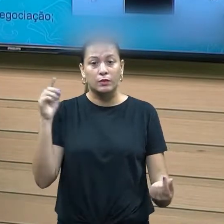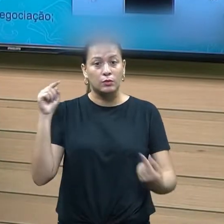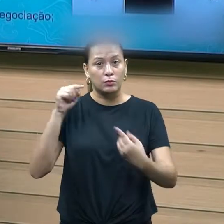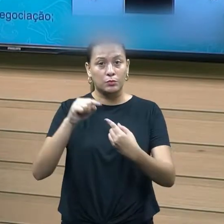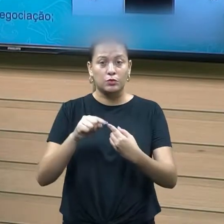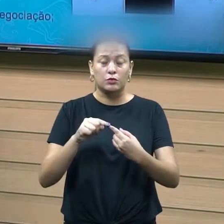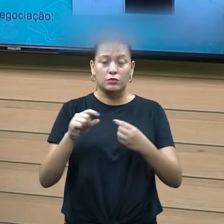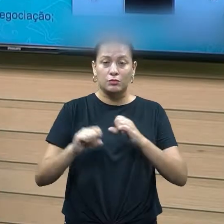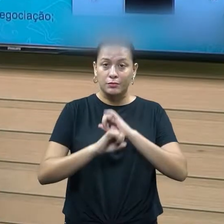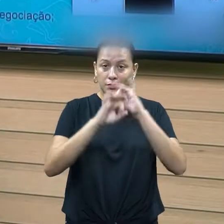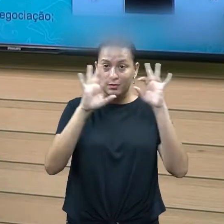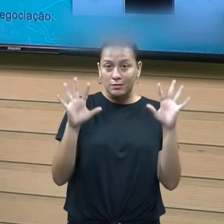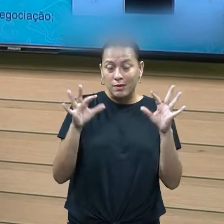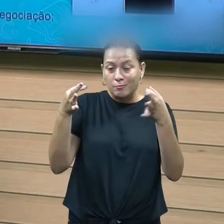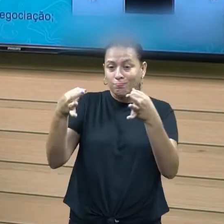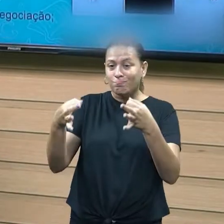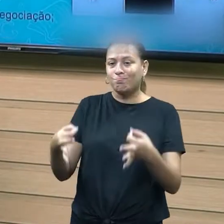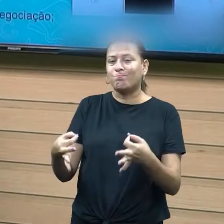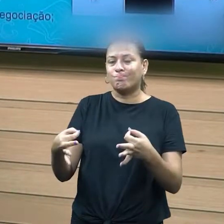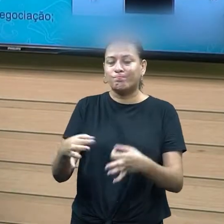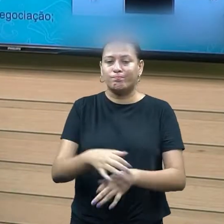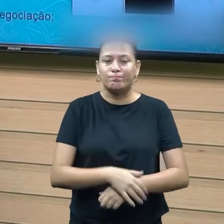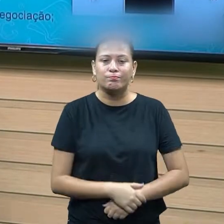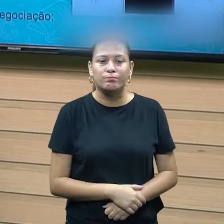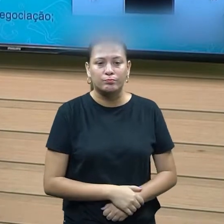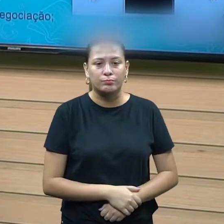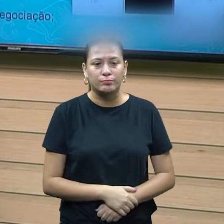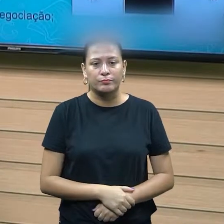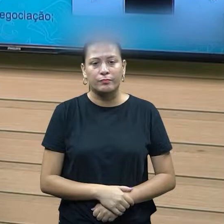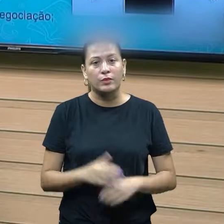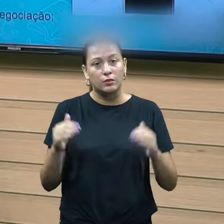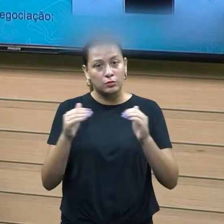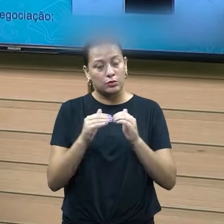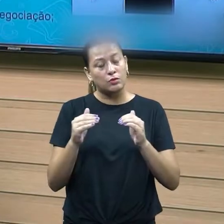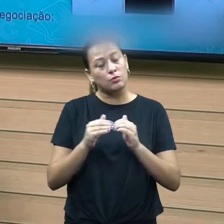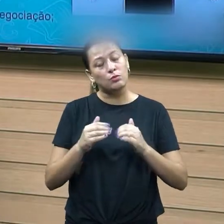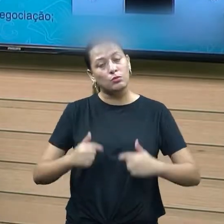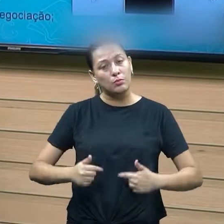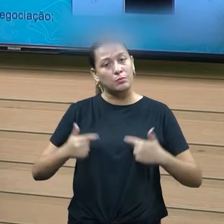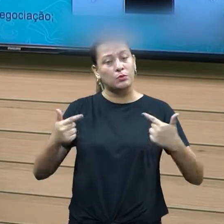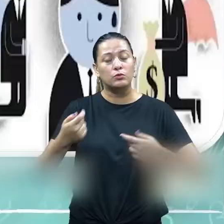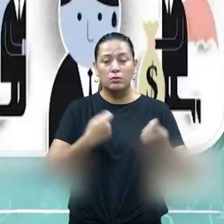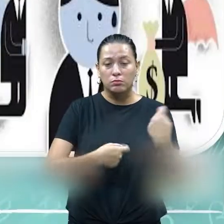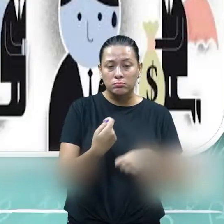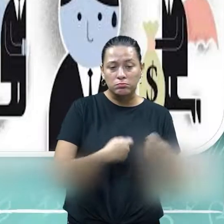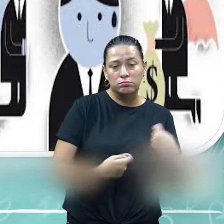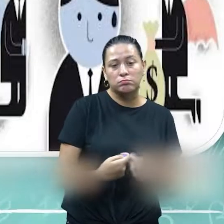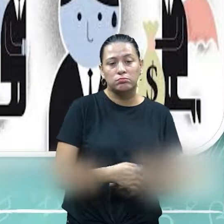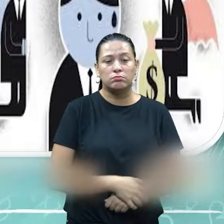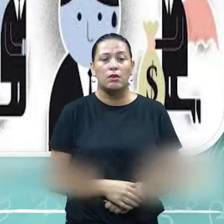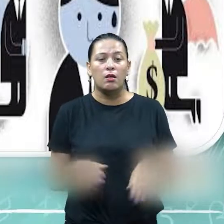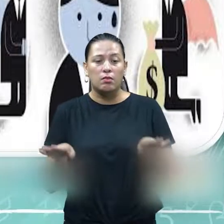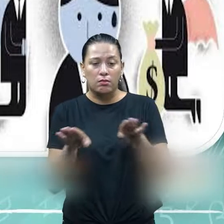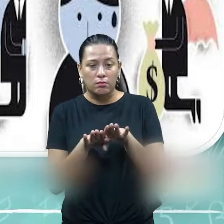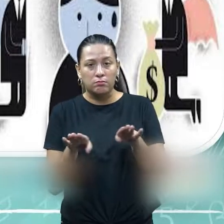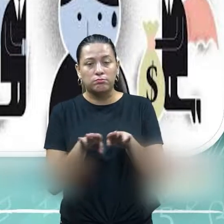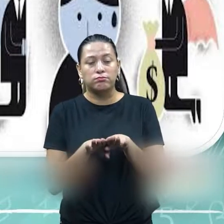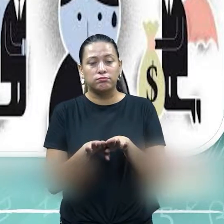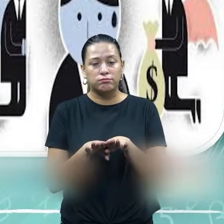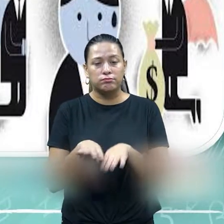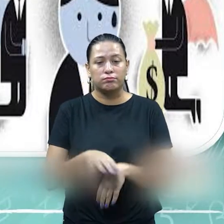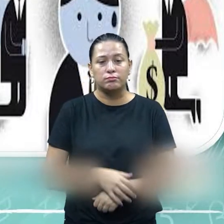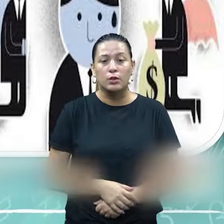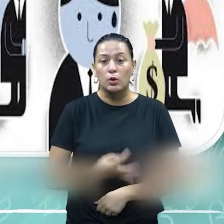têm que ser claros e definidos nesse processo, essas atitudes. Ver isso, né. Outra coisa que ela traz para nós também é essa questão de